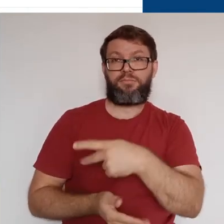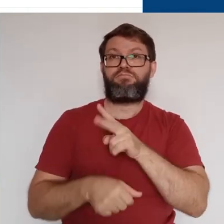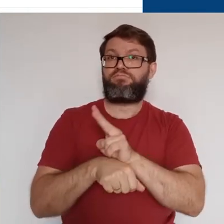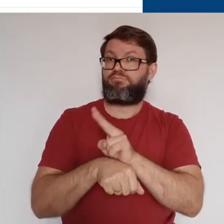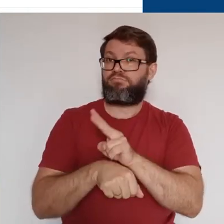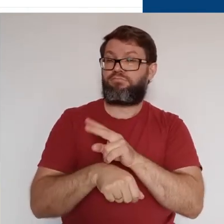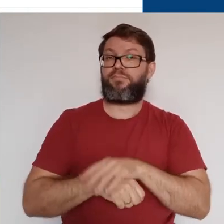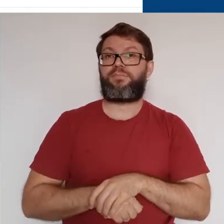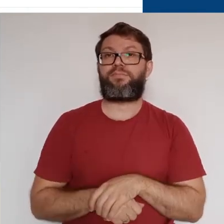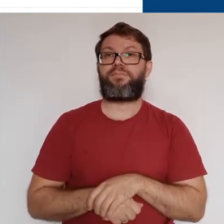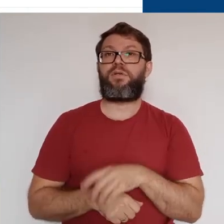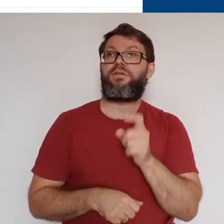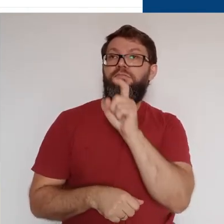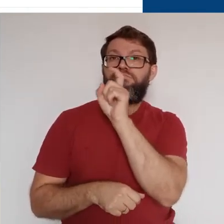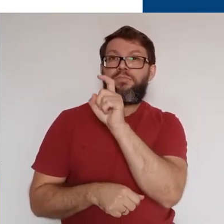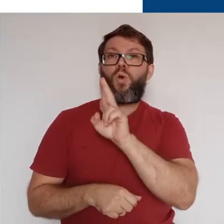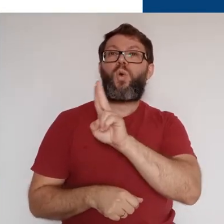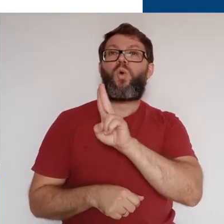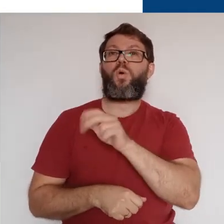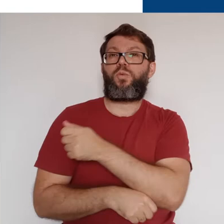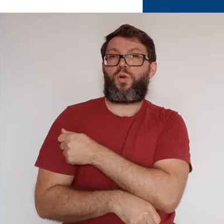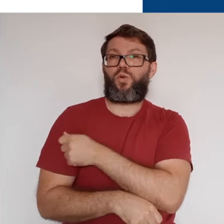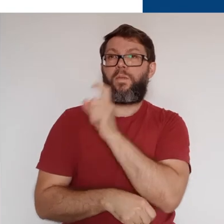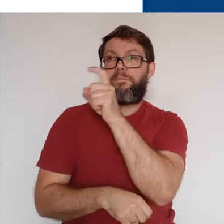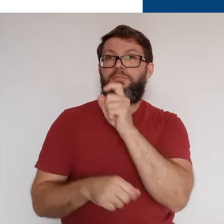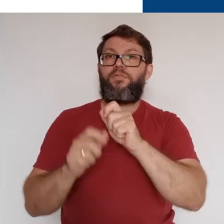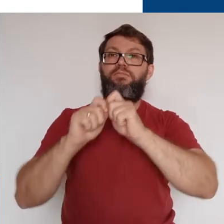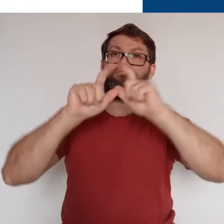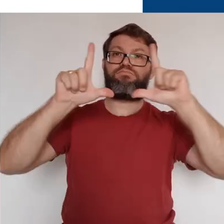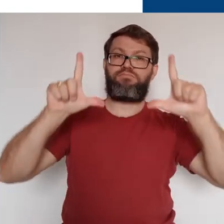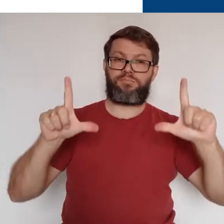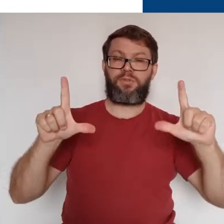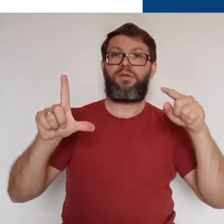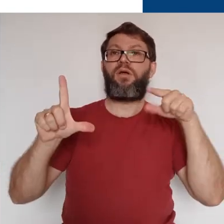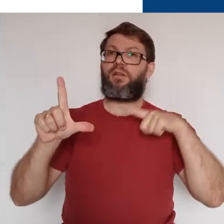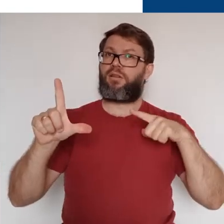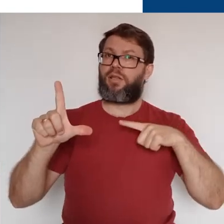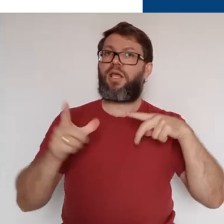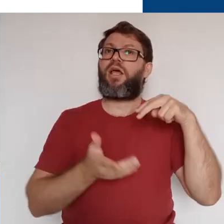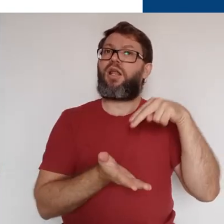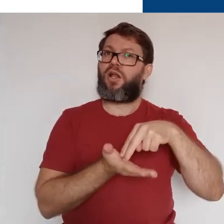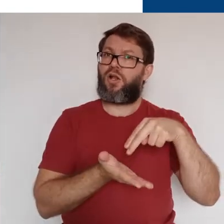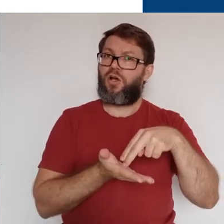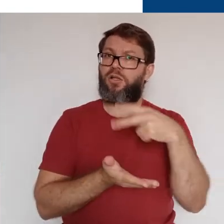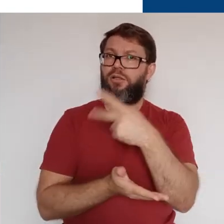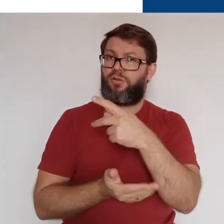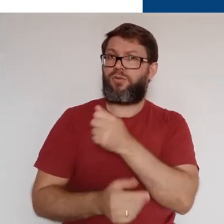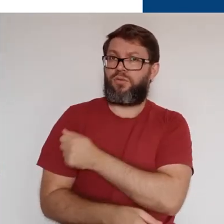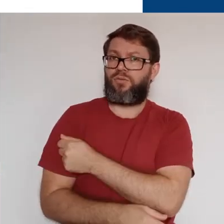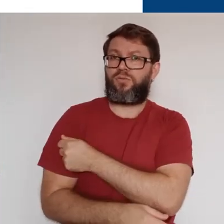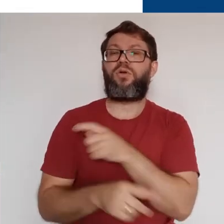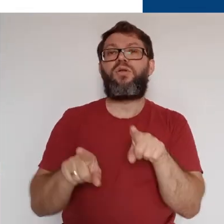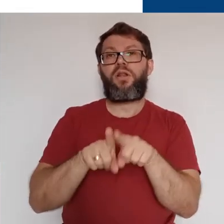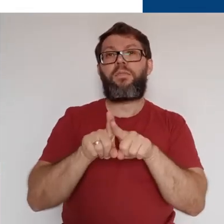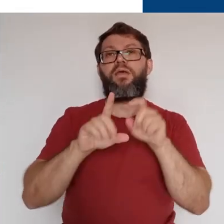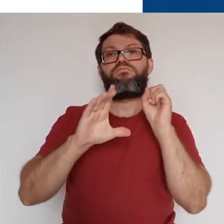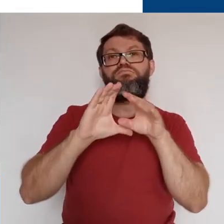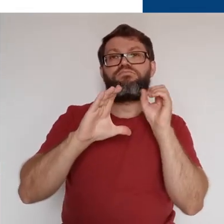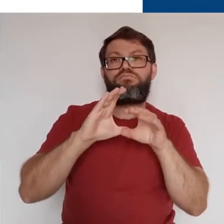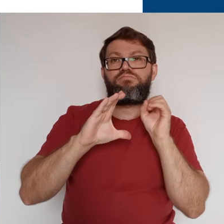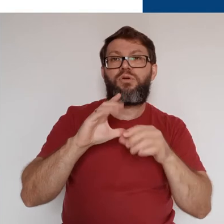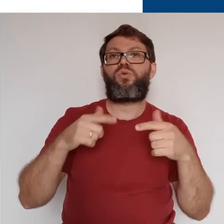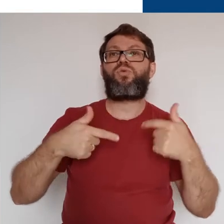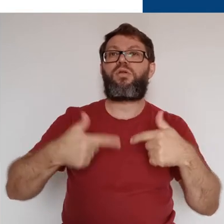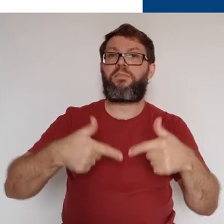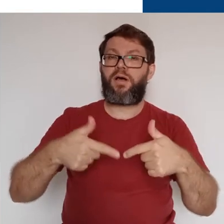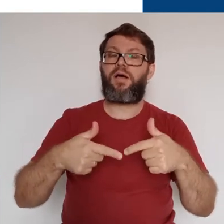deles até esse momento. Ao clicar no nome de algum dos alunos, vamos para uma página em que temos a nota desse aluno e